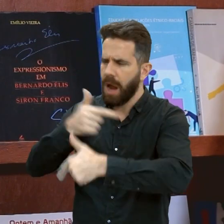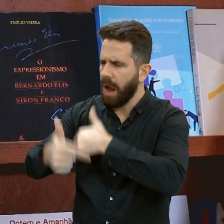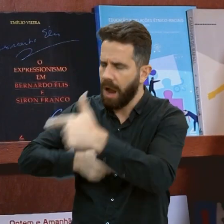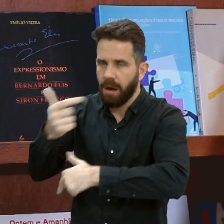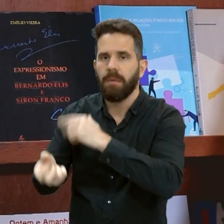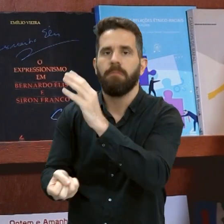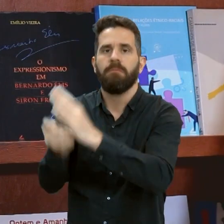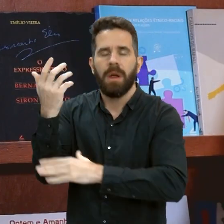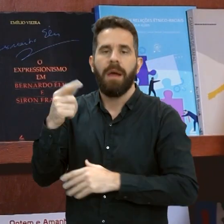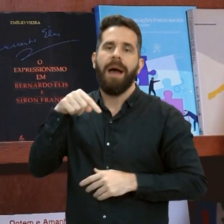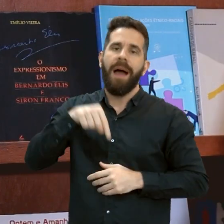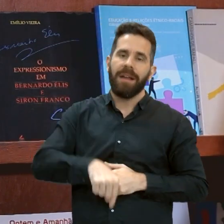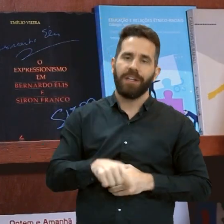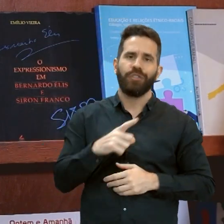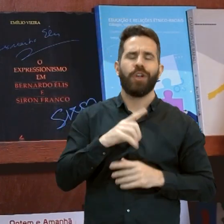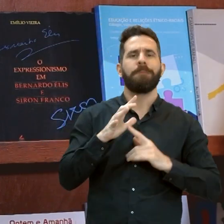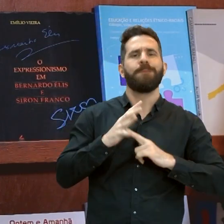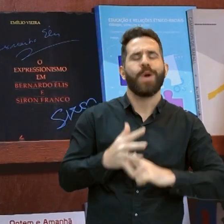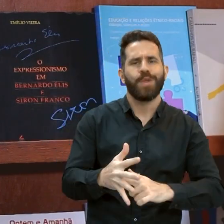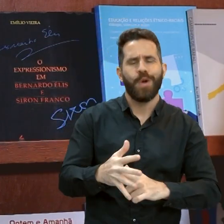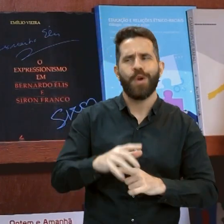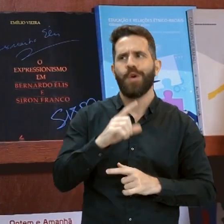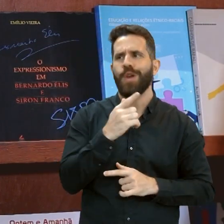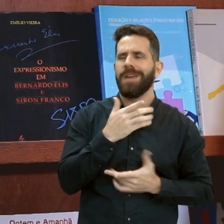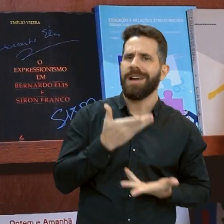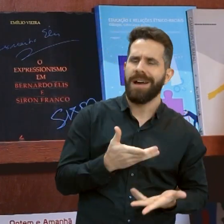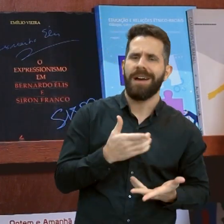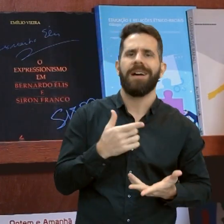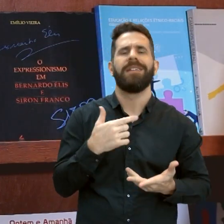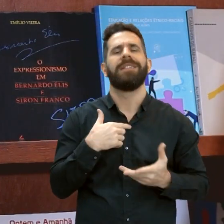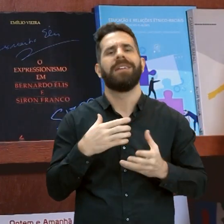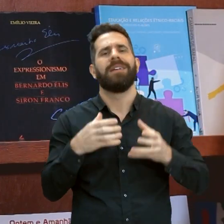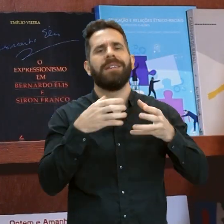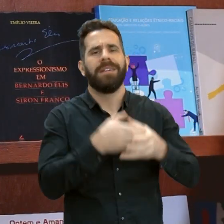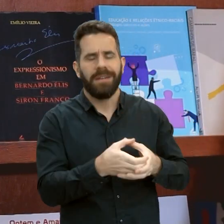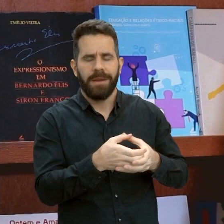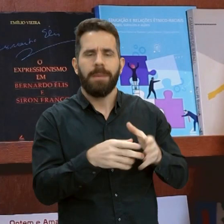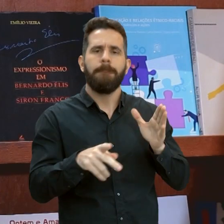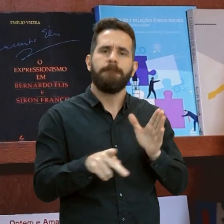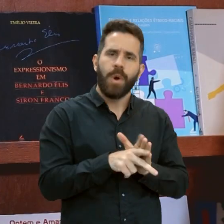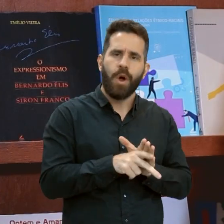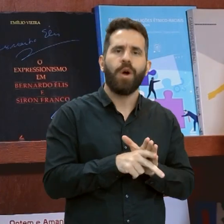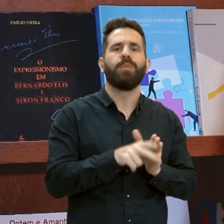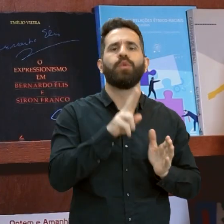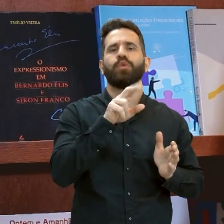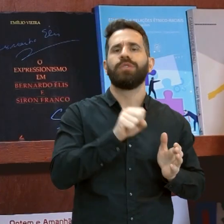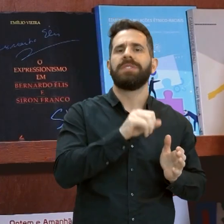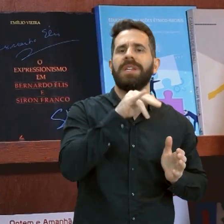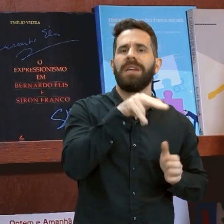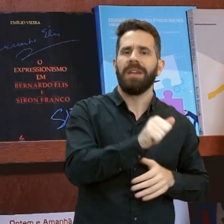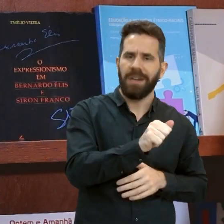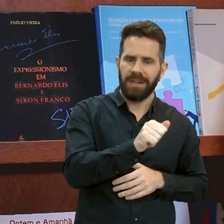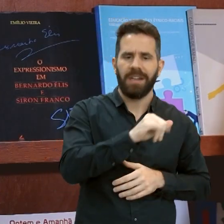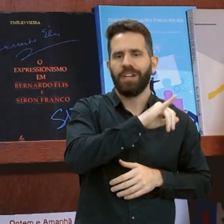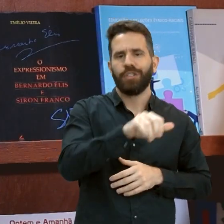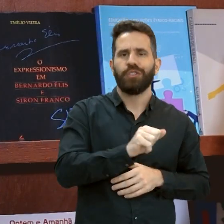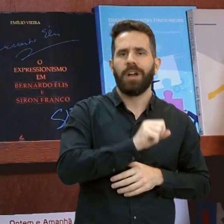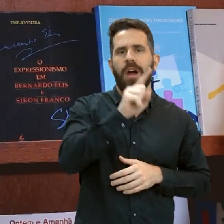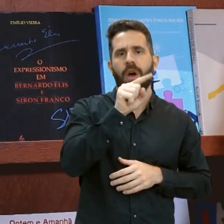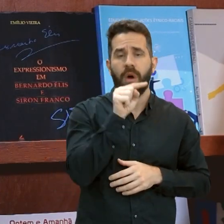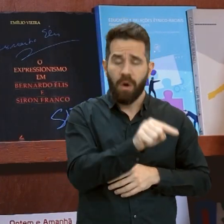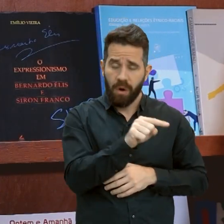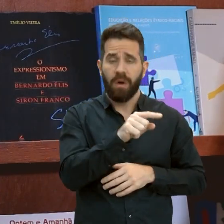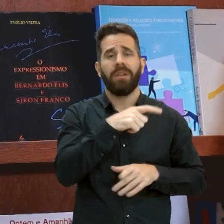Jaó. Então conta essas histórias, tem a ver com a história do estado de Goiás, com a história da criação de